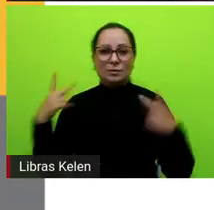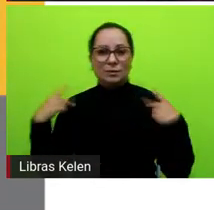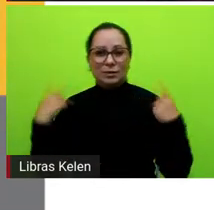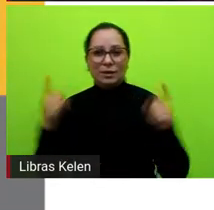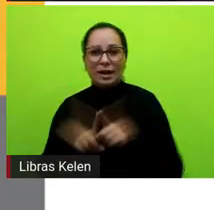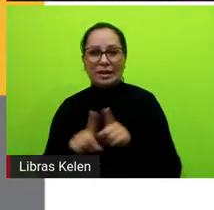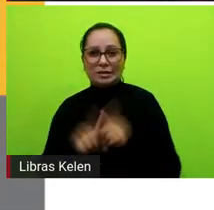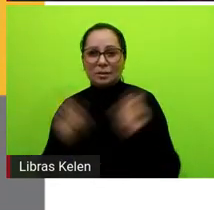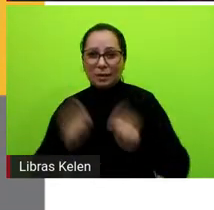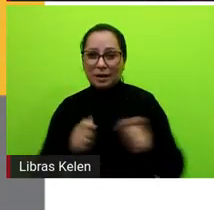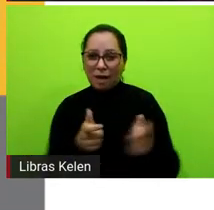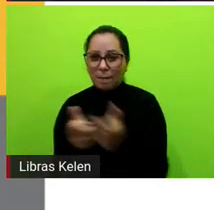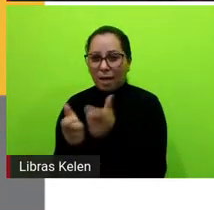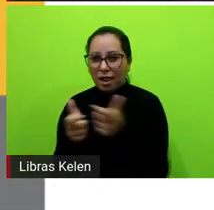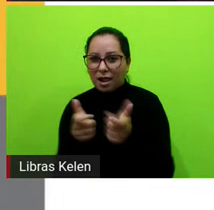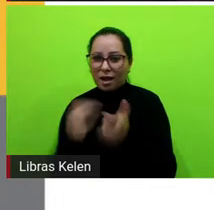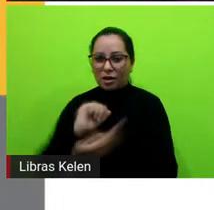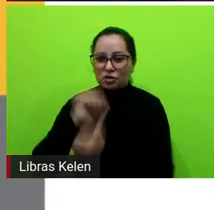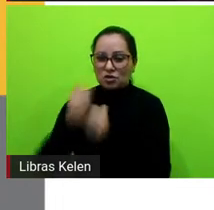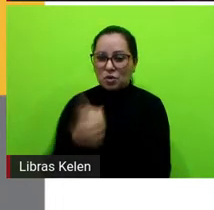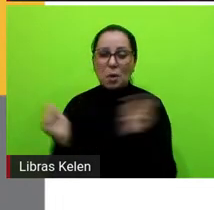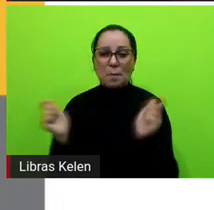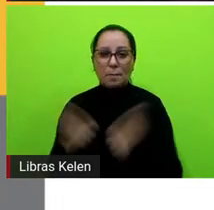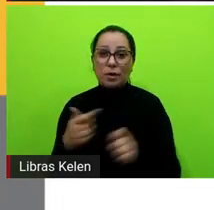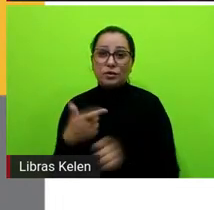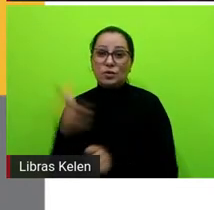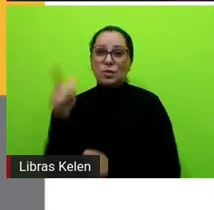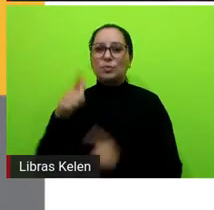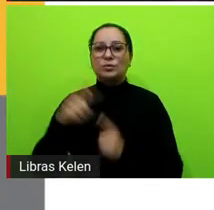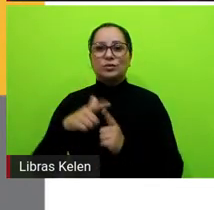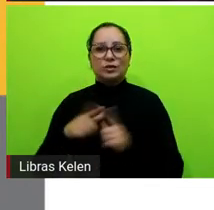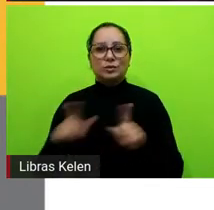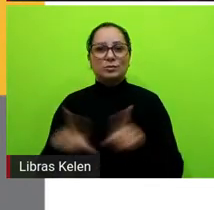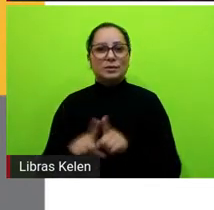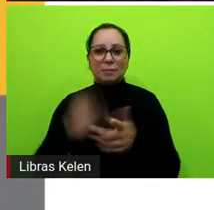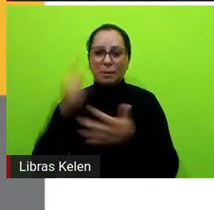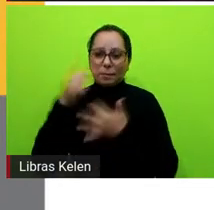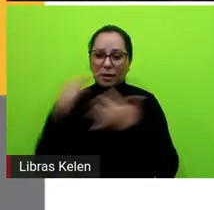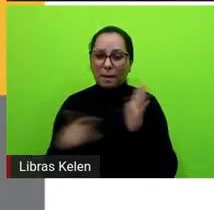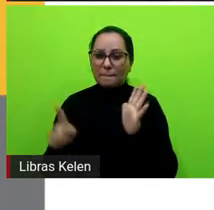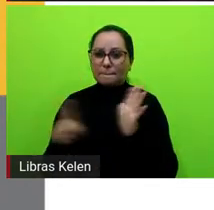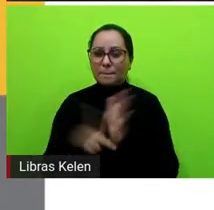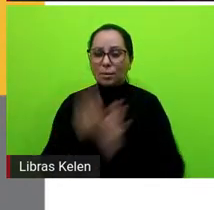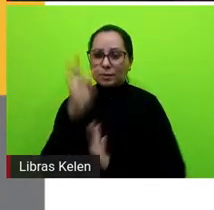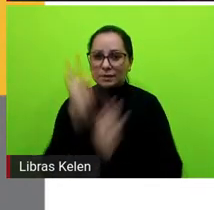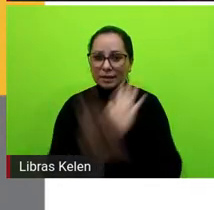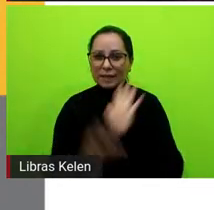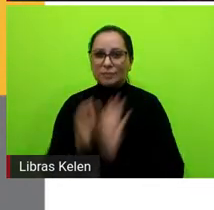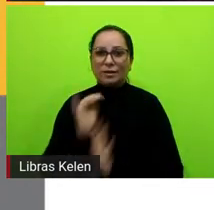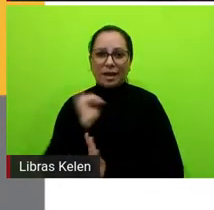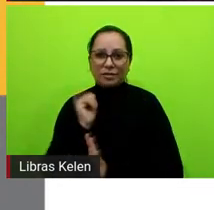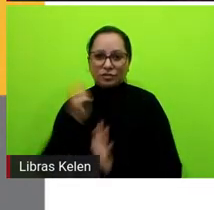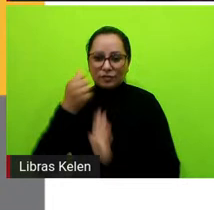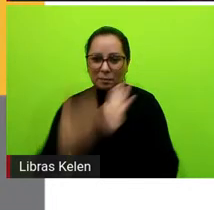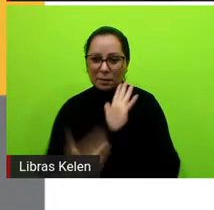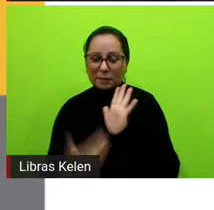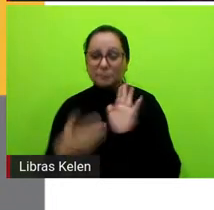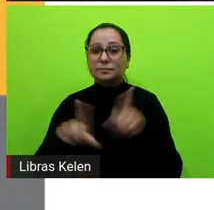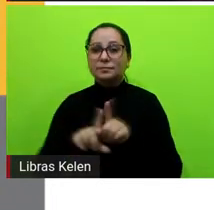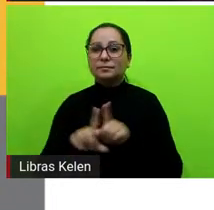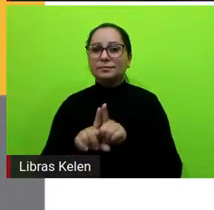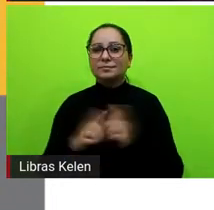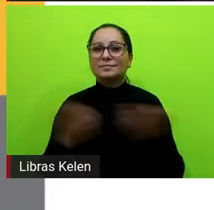gamificar dá para trabalhar de outras maneiras esses elementos da narrativa né agora